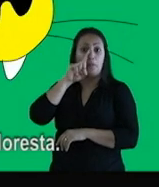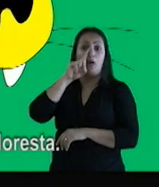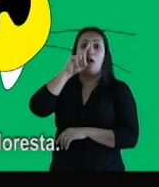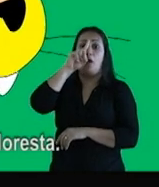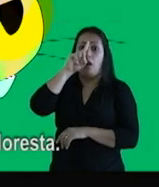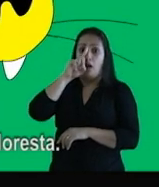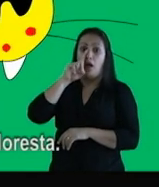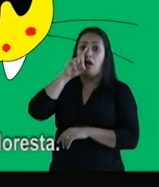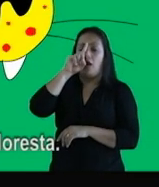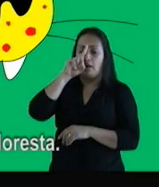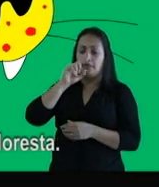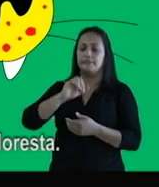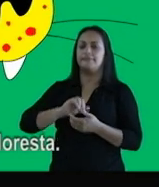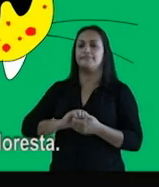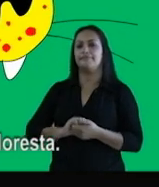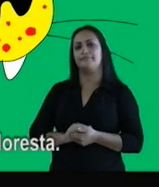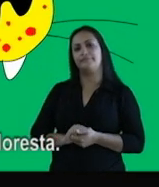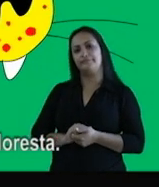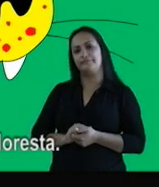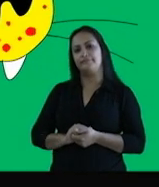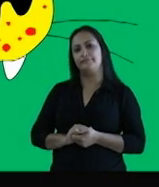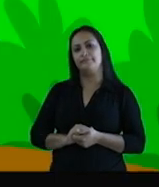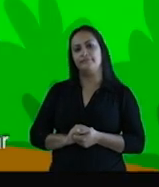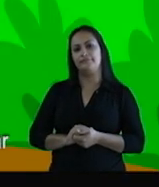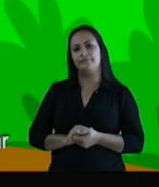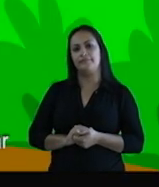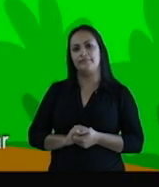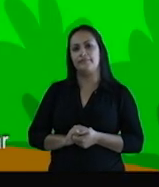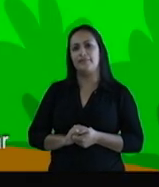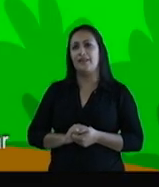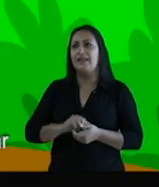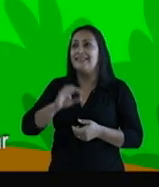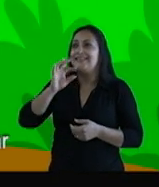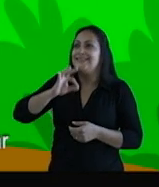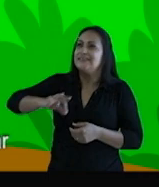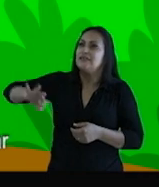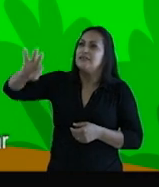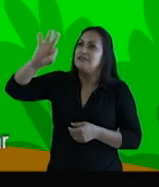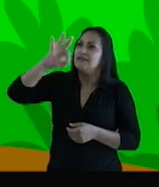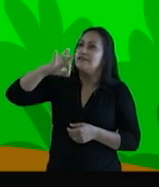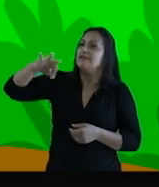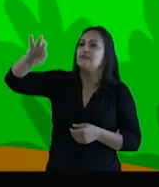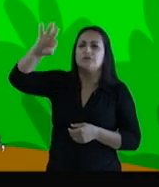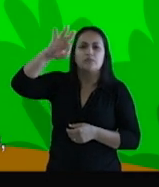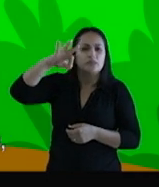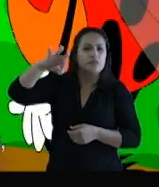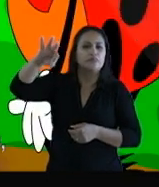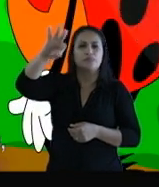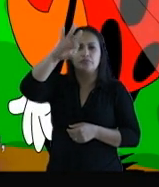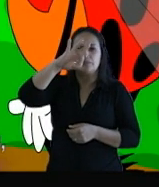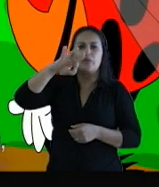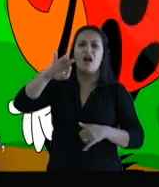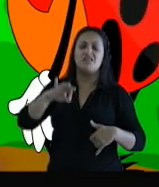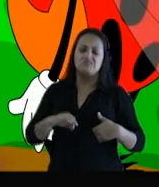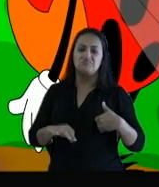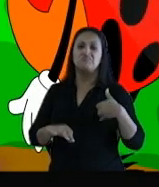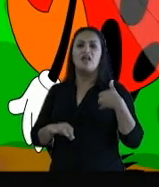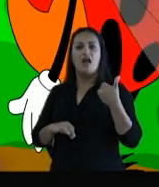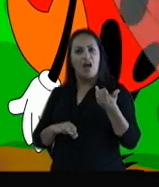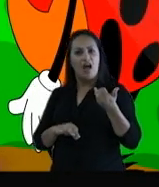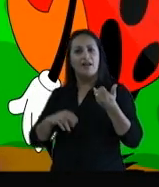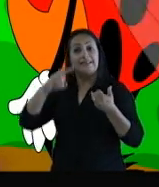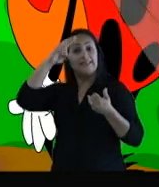mosquita mais temida da floresta. Passava o dia rodopiando no ar, se gapando dos seus ferrões,